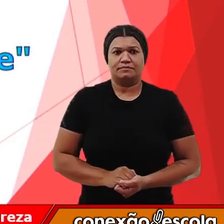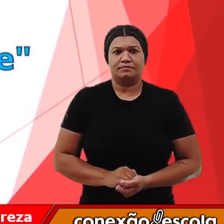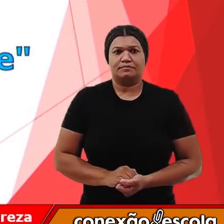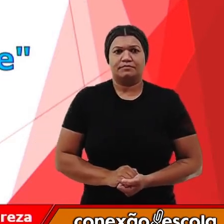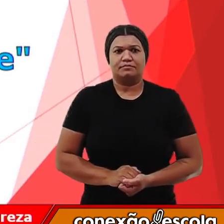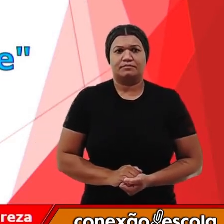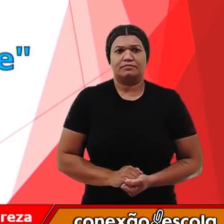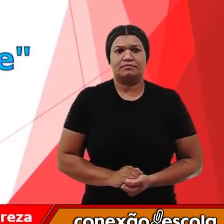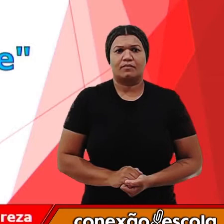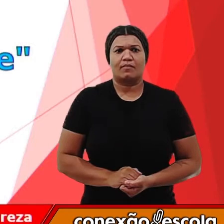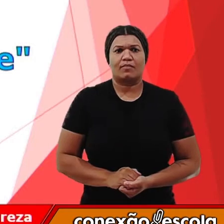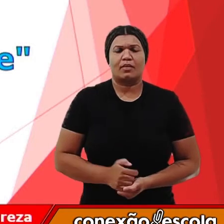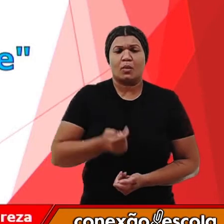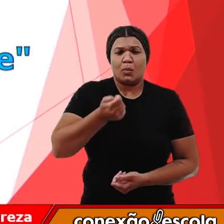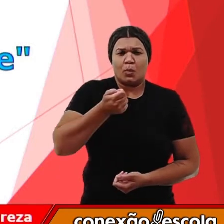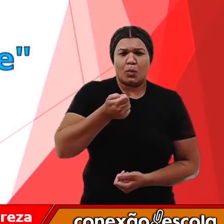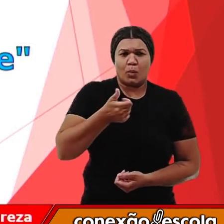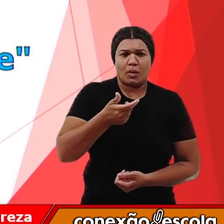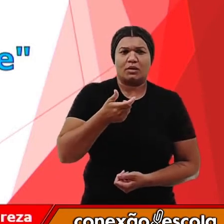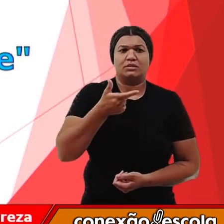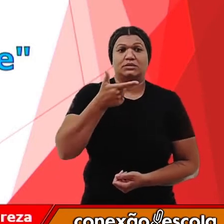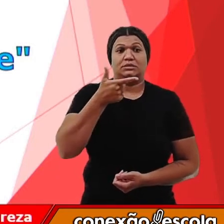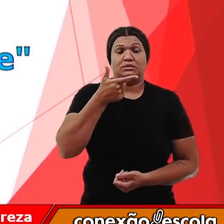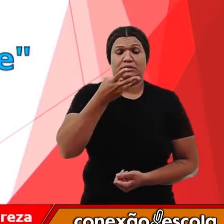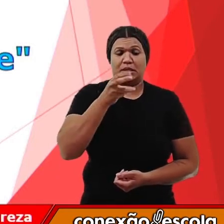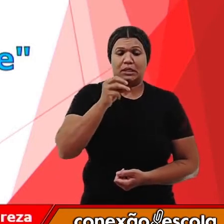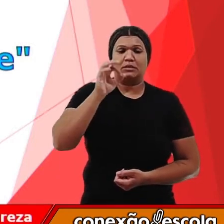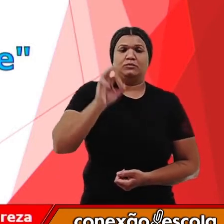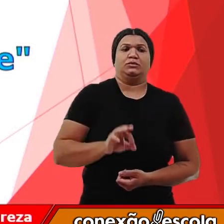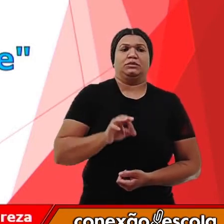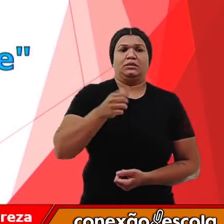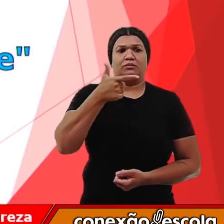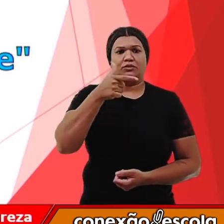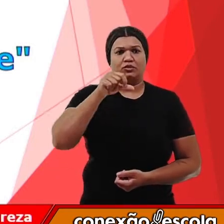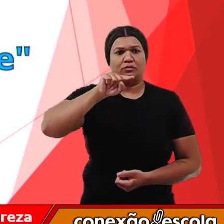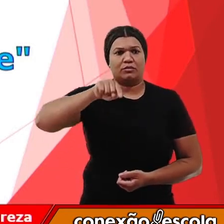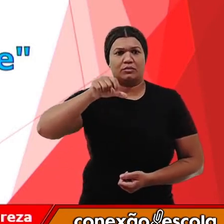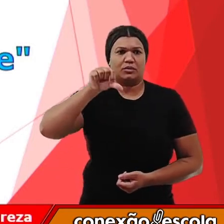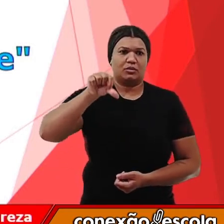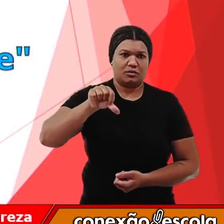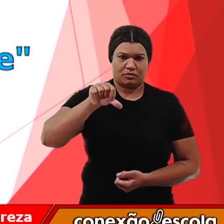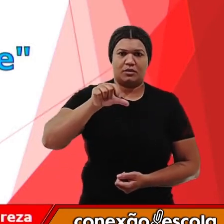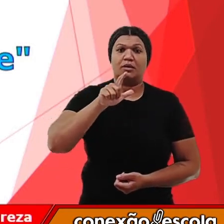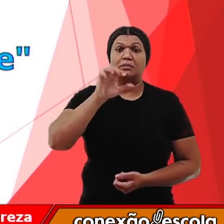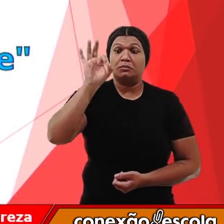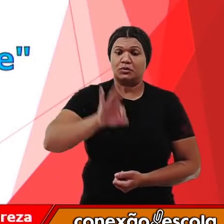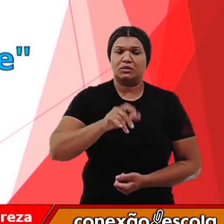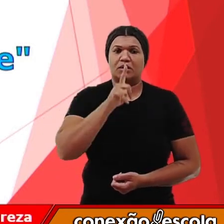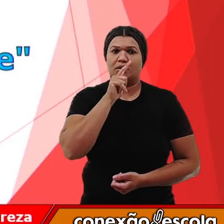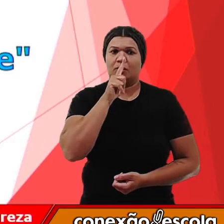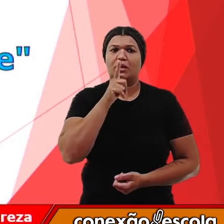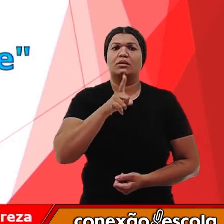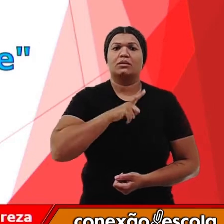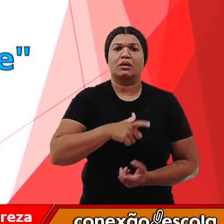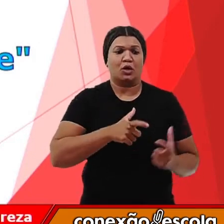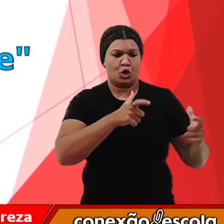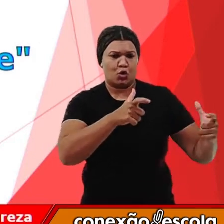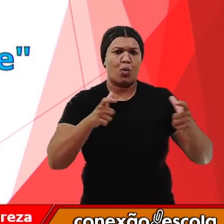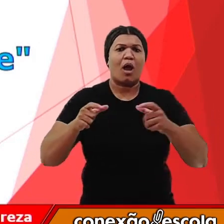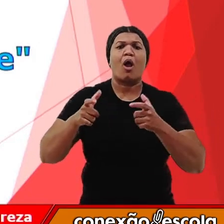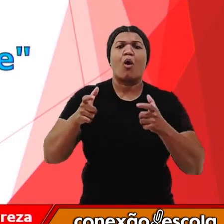Quase 30%, 29,9% da água do planeta está em regiões